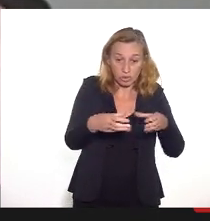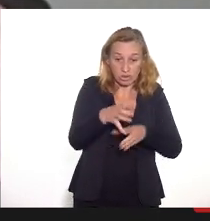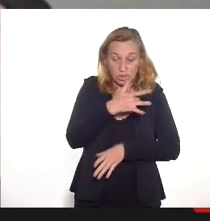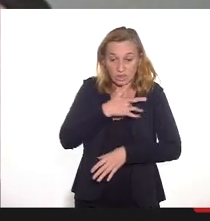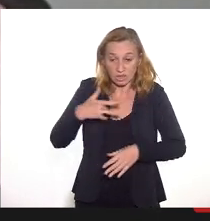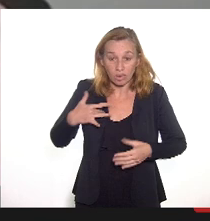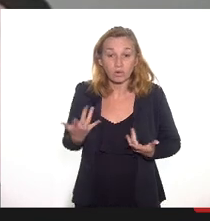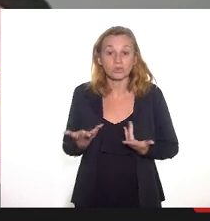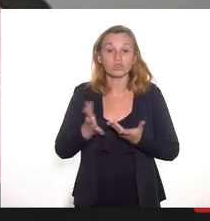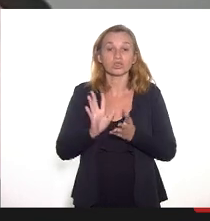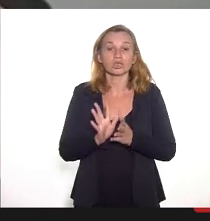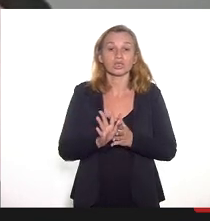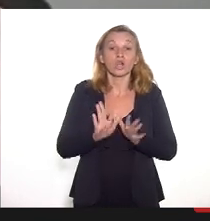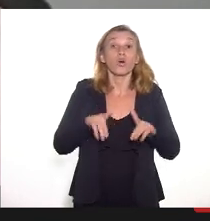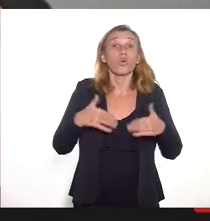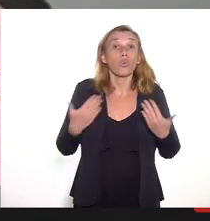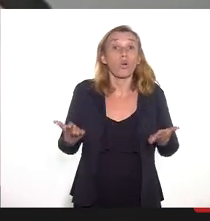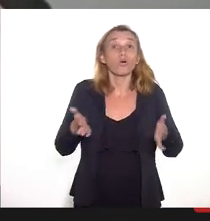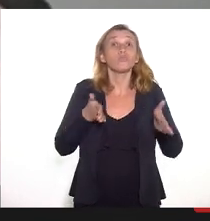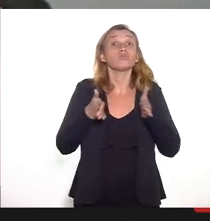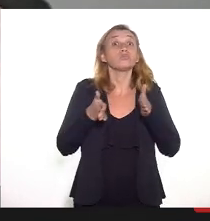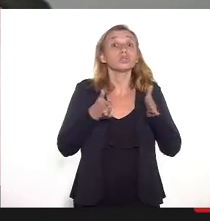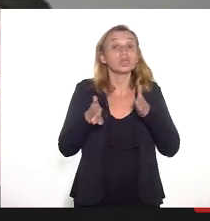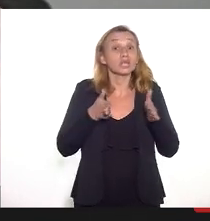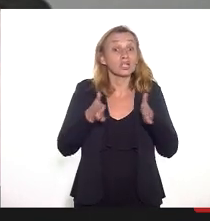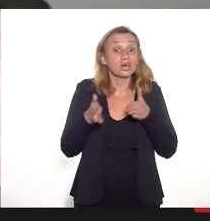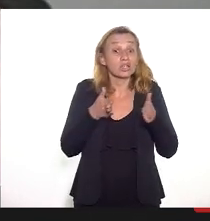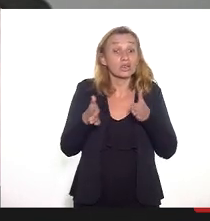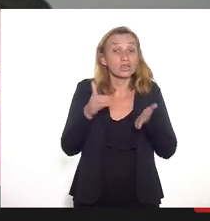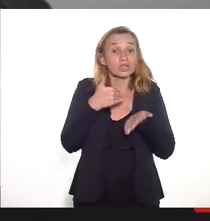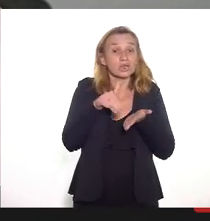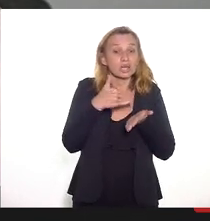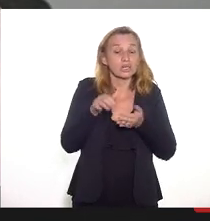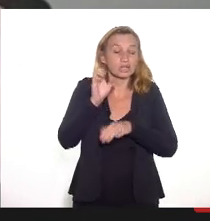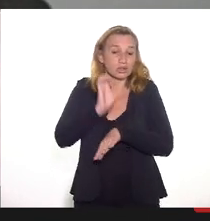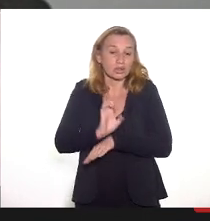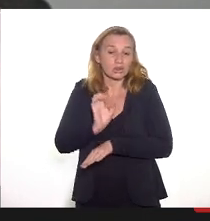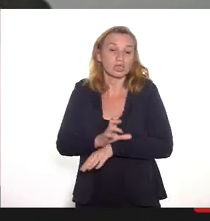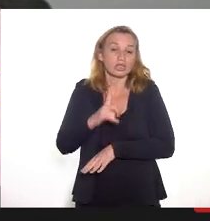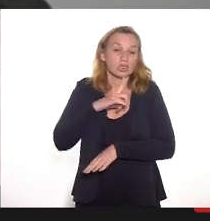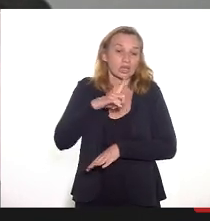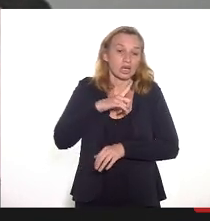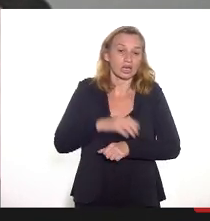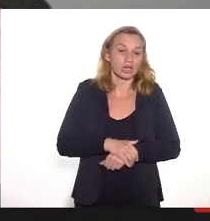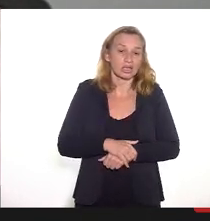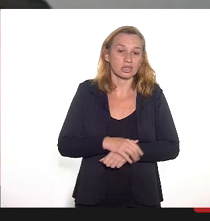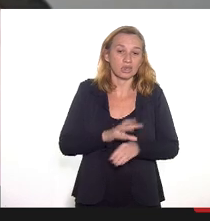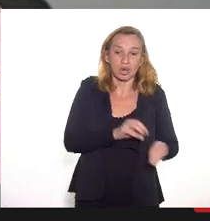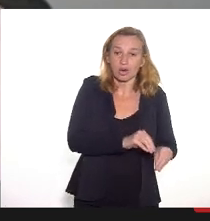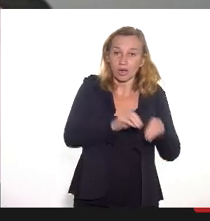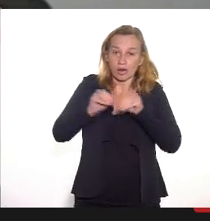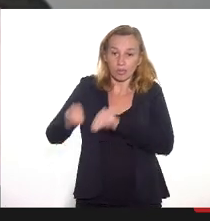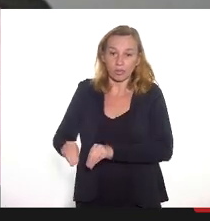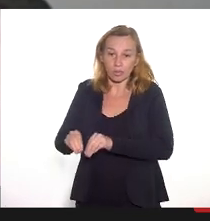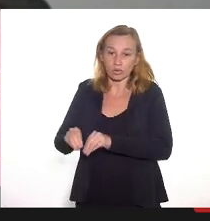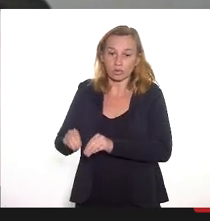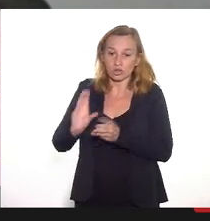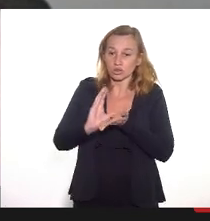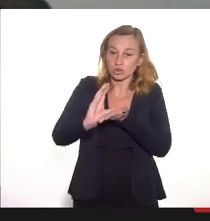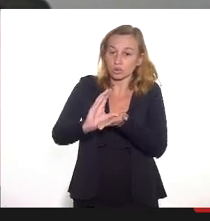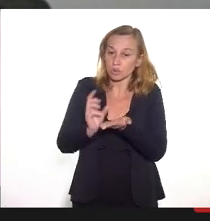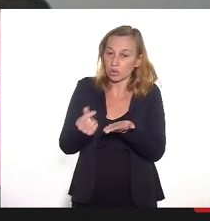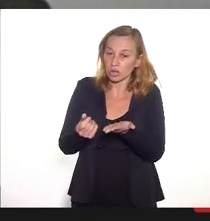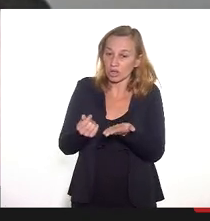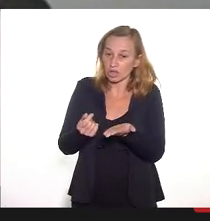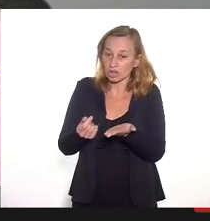qual é a previsão que a Secretaria Estadual de Saúde tem em relação ao repasse de recursos para